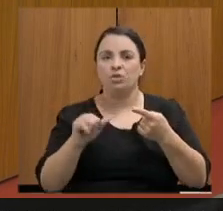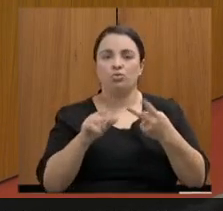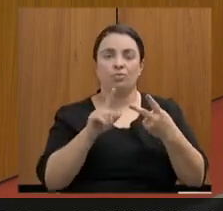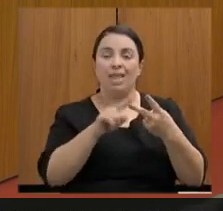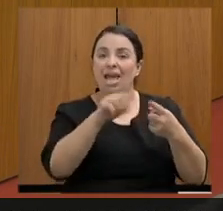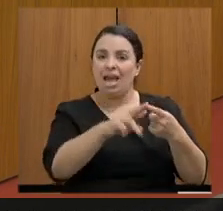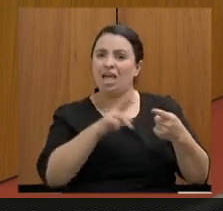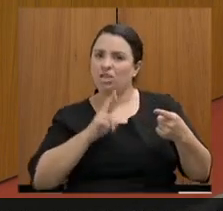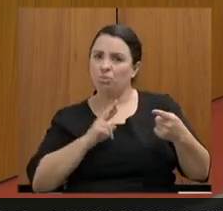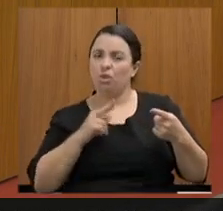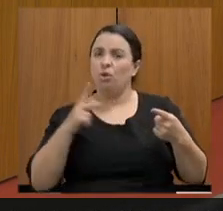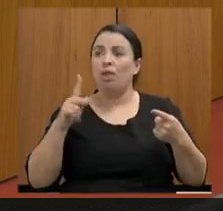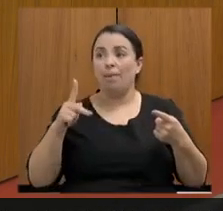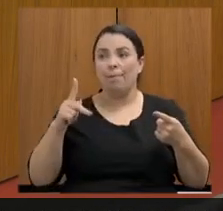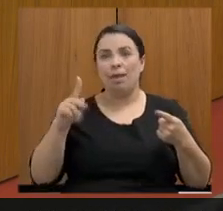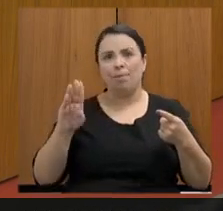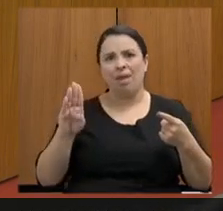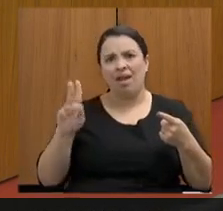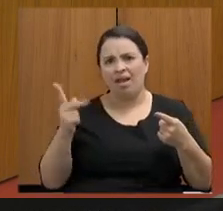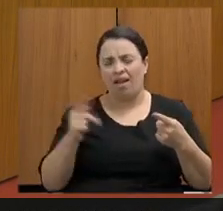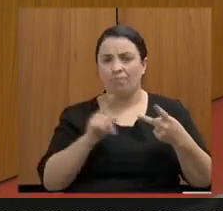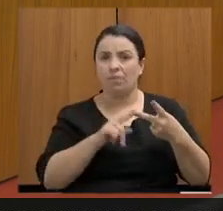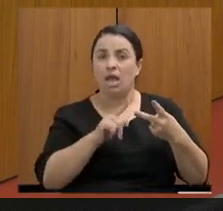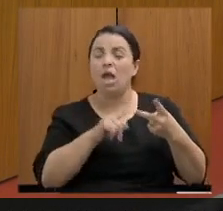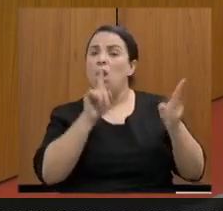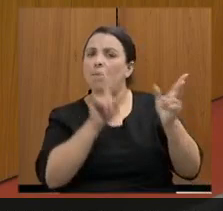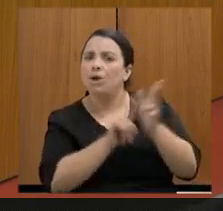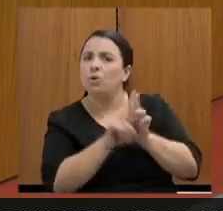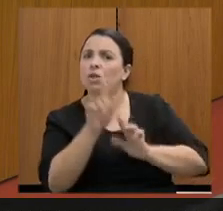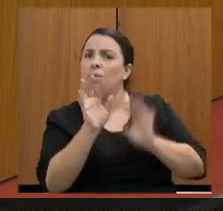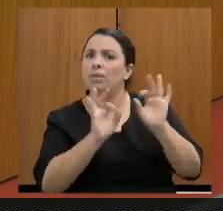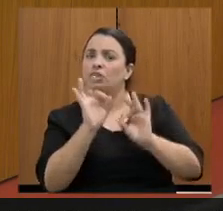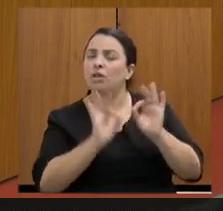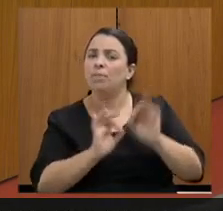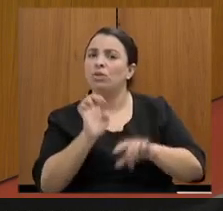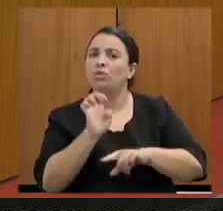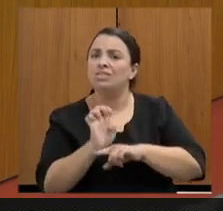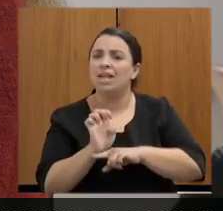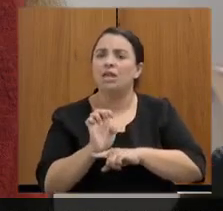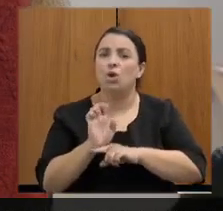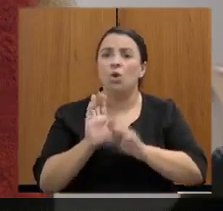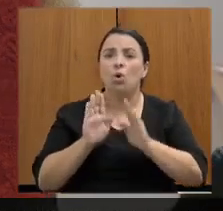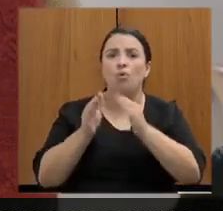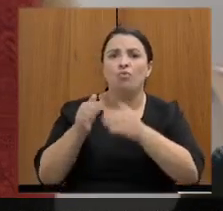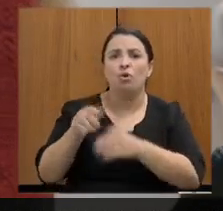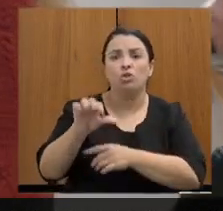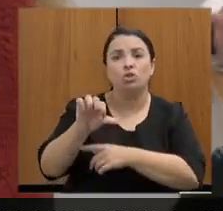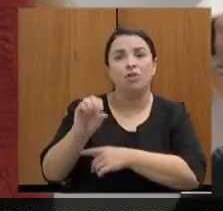Eu perguntei sobre um planejamento do Estado em relação à vida de mais de 90 mil trabalhadores.